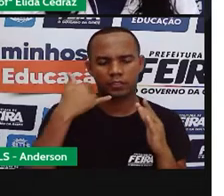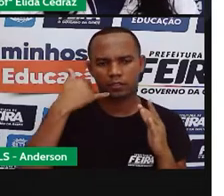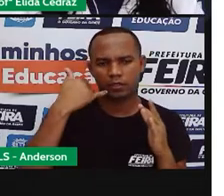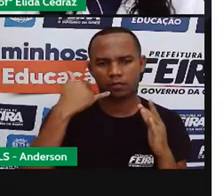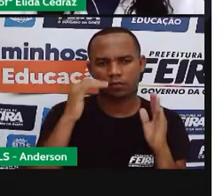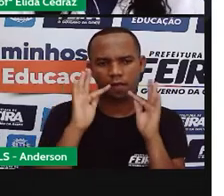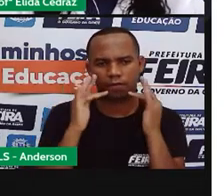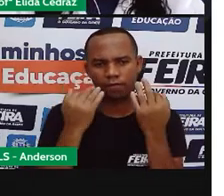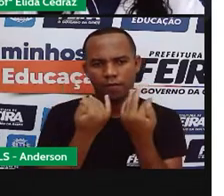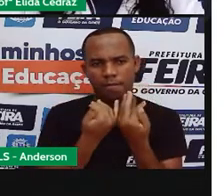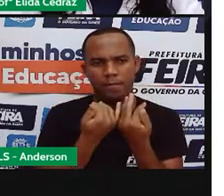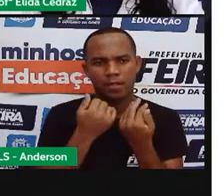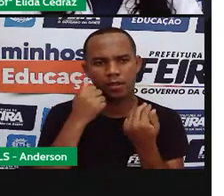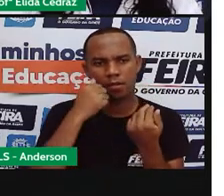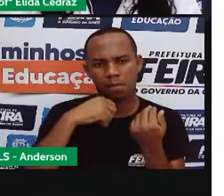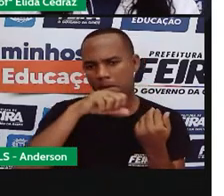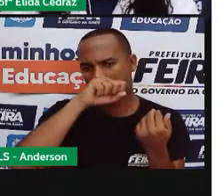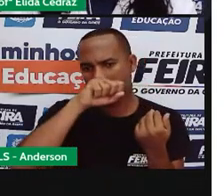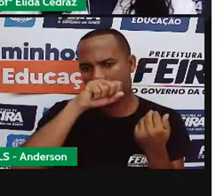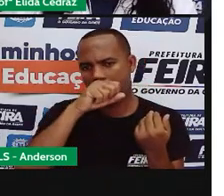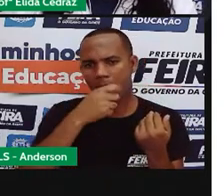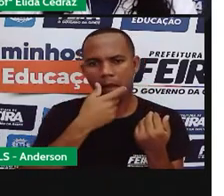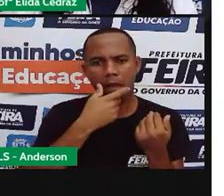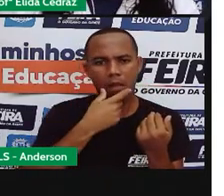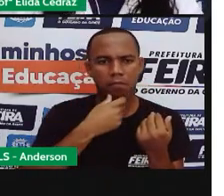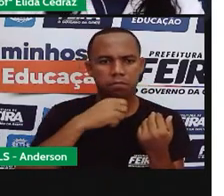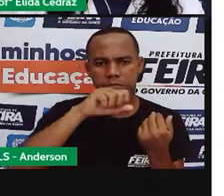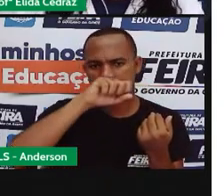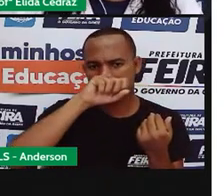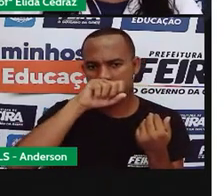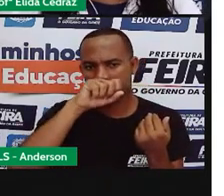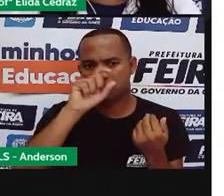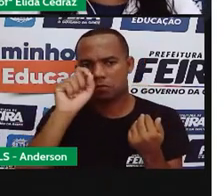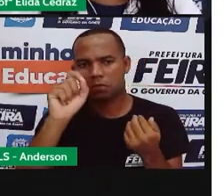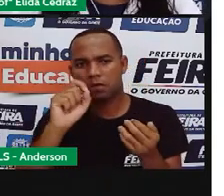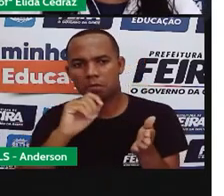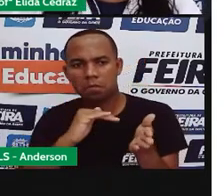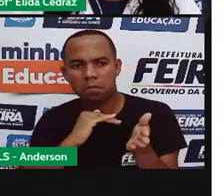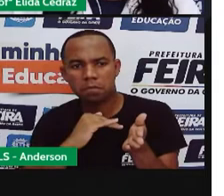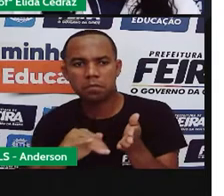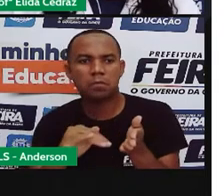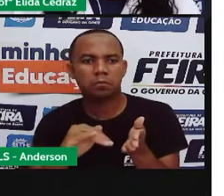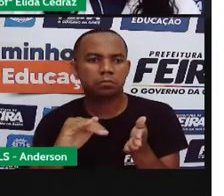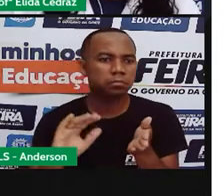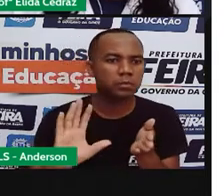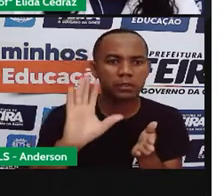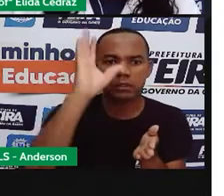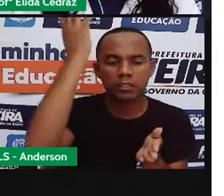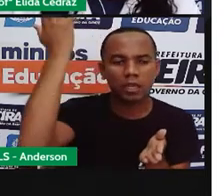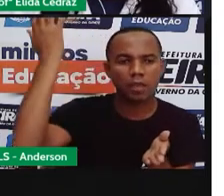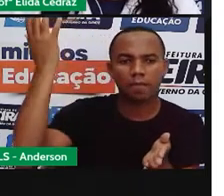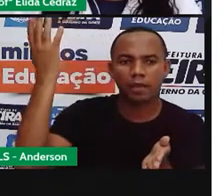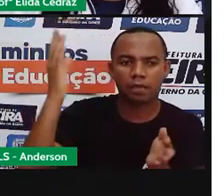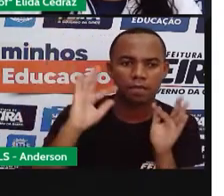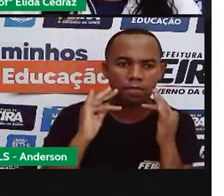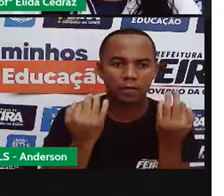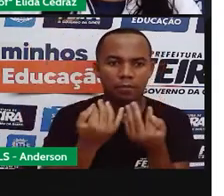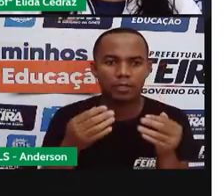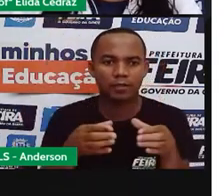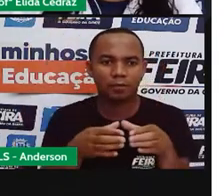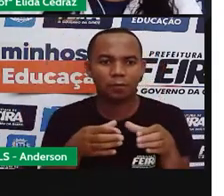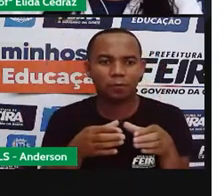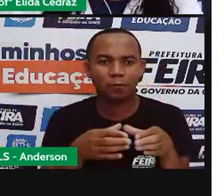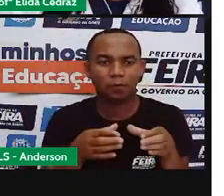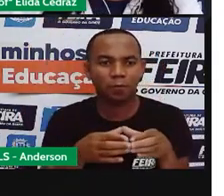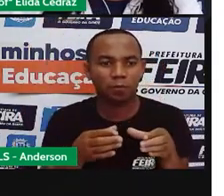foi um amigo, um amigo, um parente, quem enviou uma notícia de algo que aconteceu de ontem para